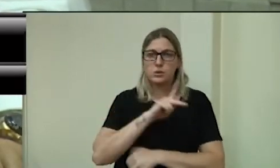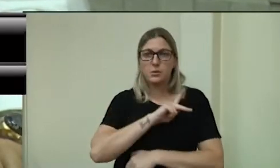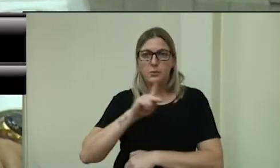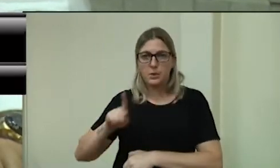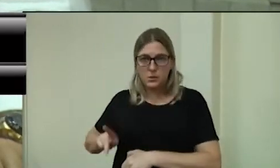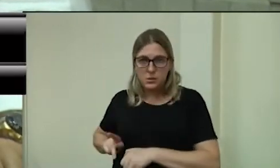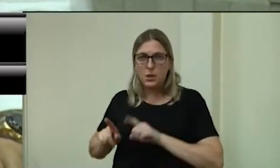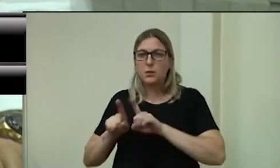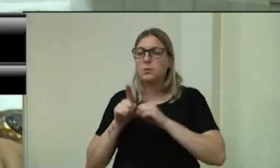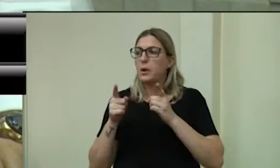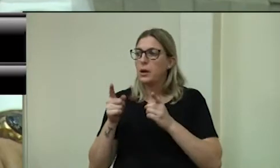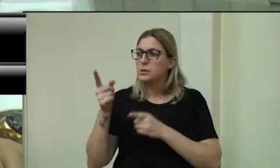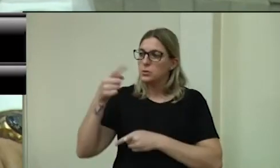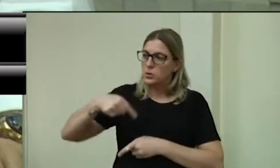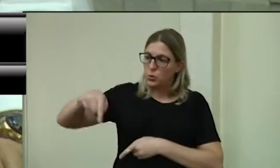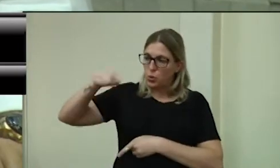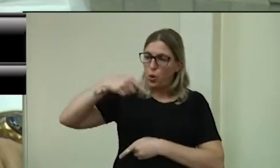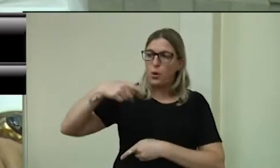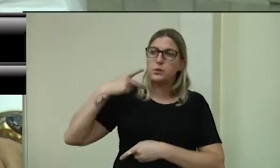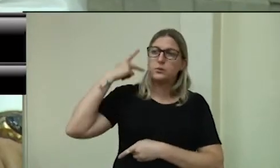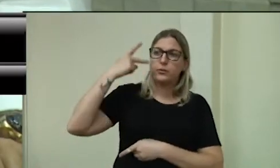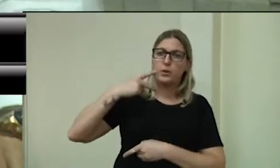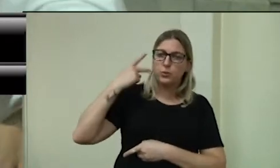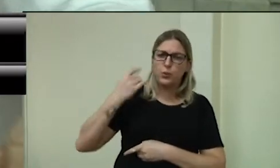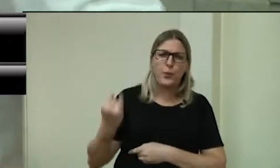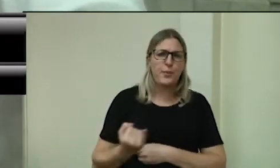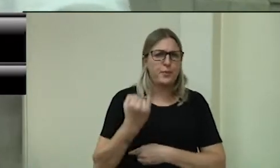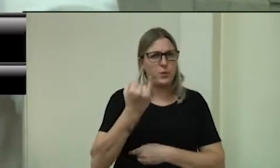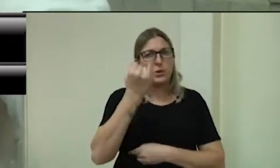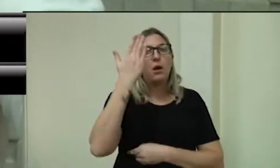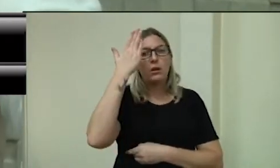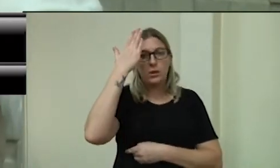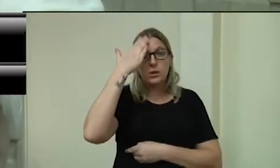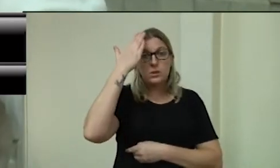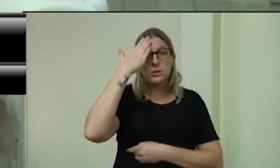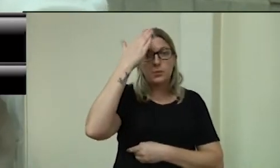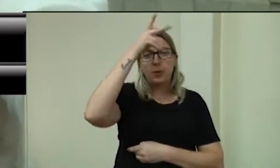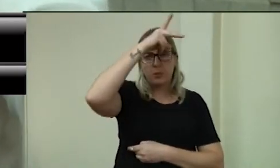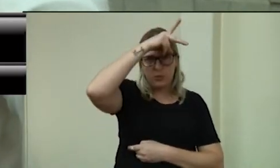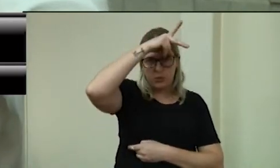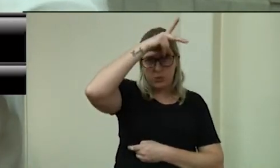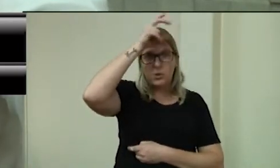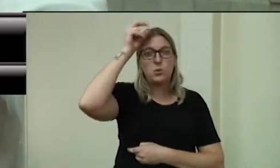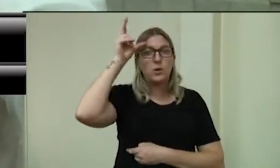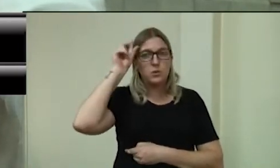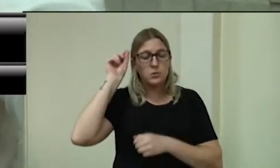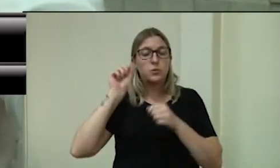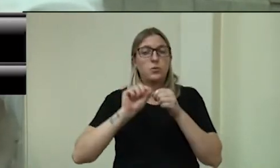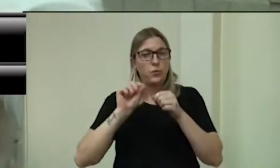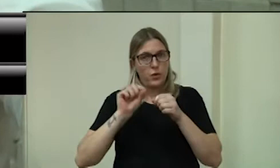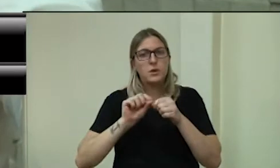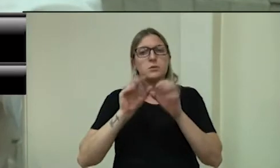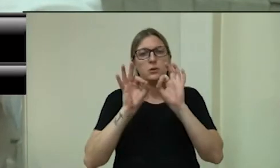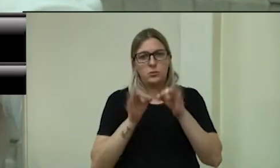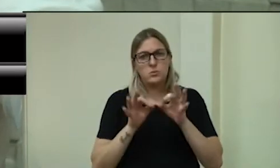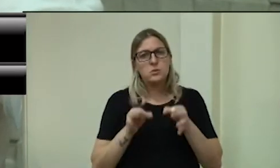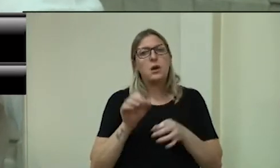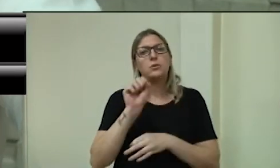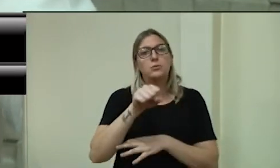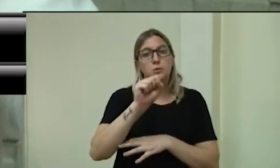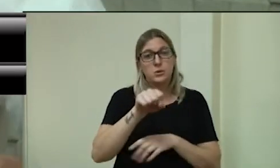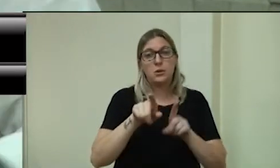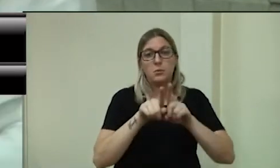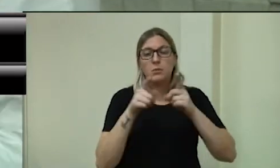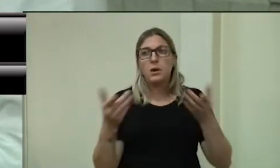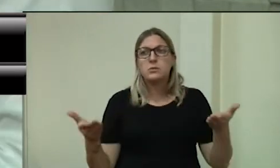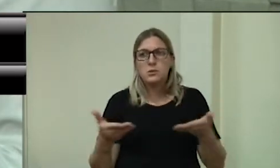nós, aqui vereadores, que é muito importante, a gente sabe como o executivo está fazendo, mas, quanto mais, melhor nessa época, né. Então,